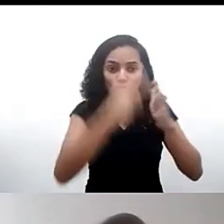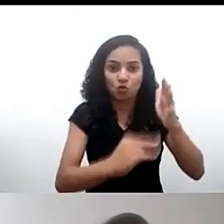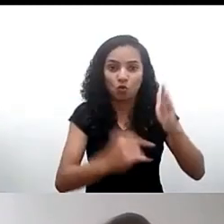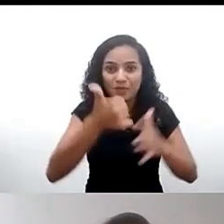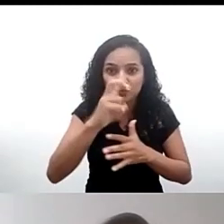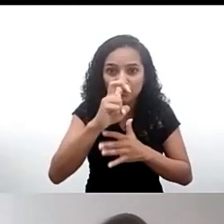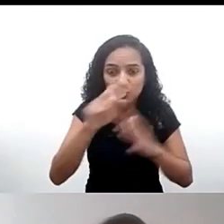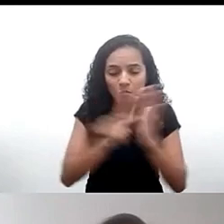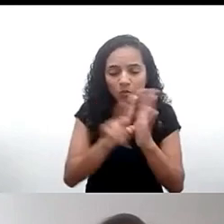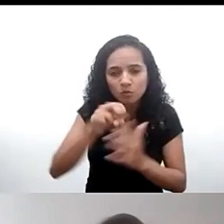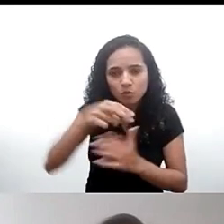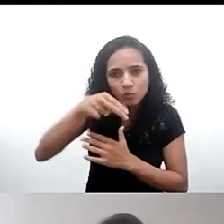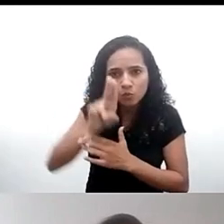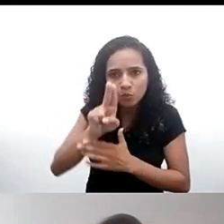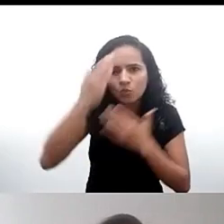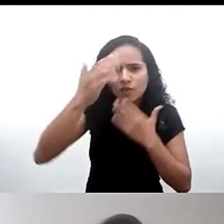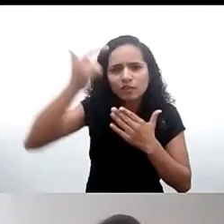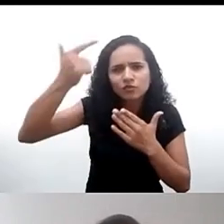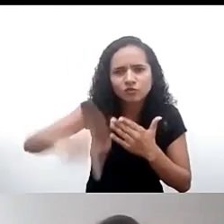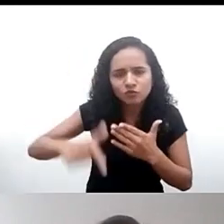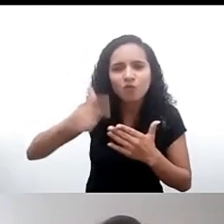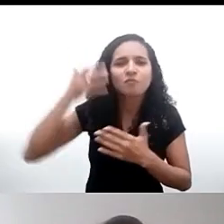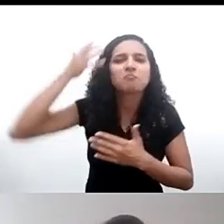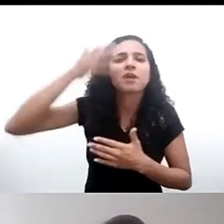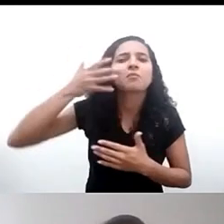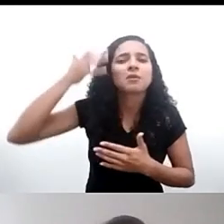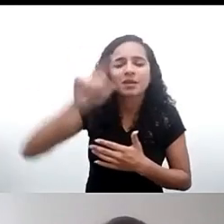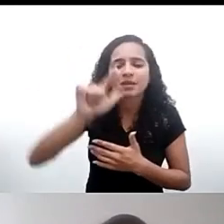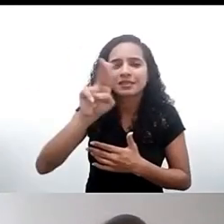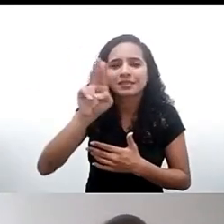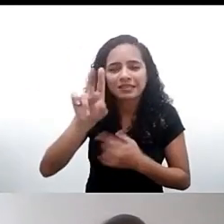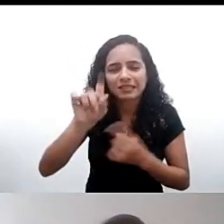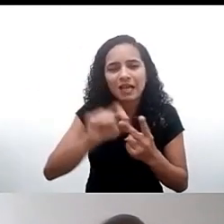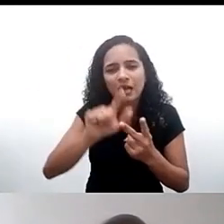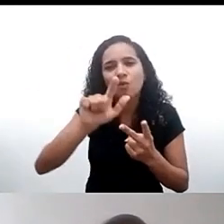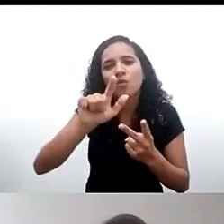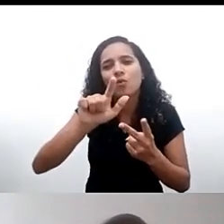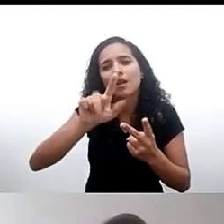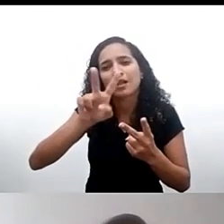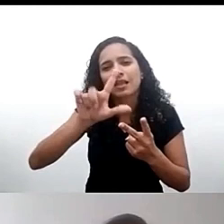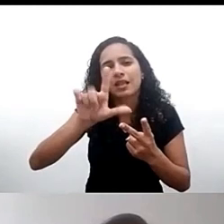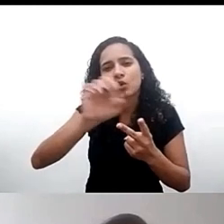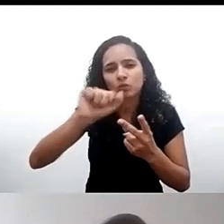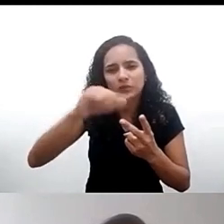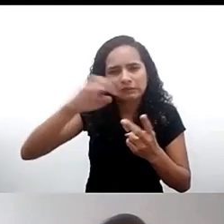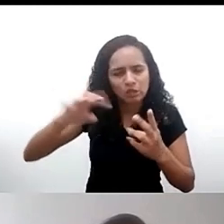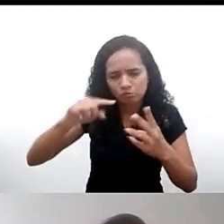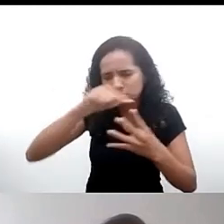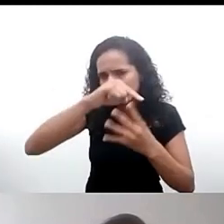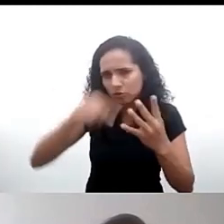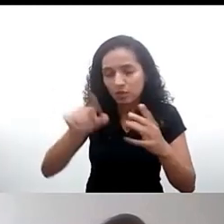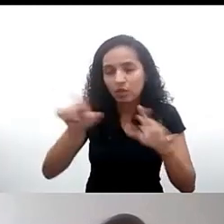uma vez agradecemos aos nossos panelistas Laura, Valéria e Lionel agradecemos também Luiz Pedeneiras que